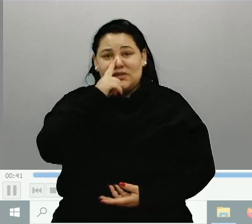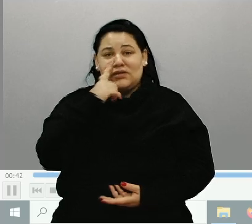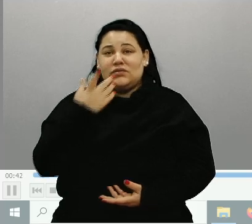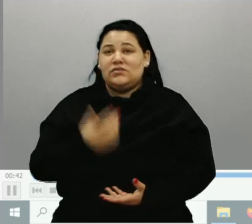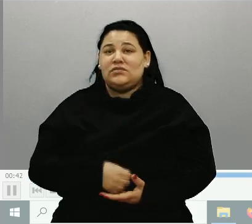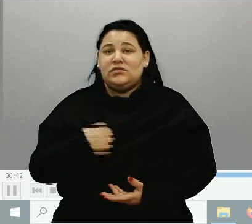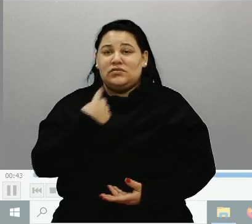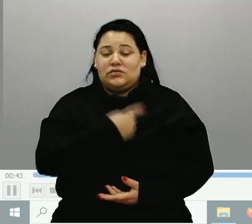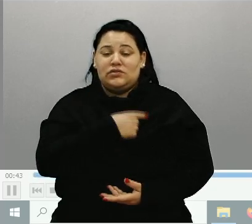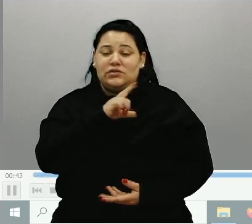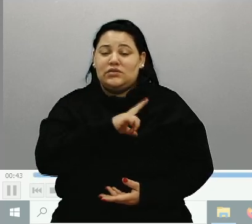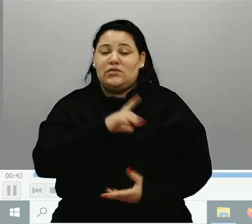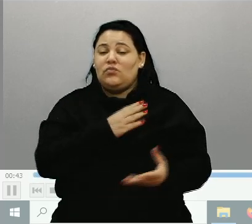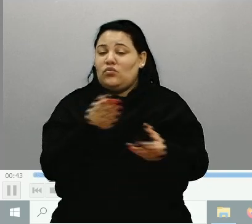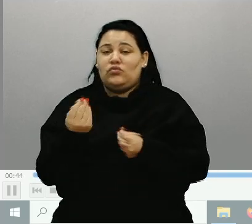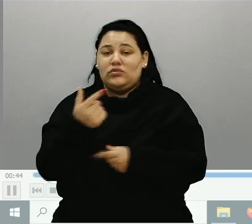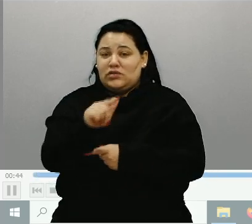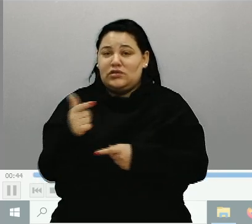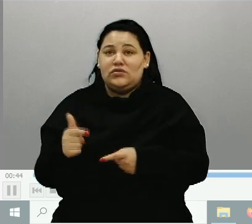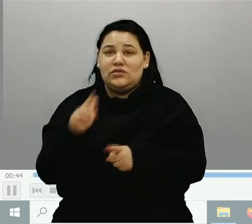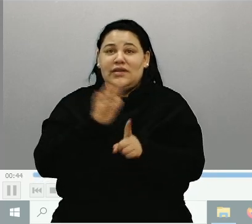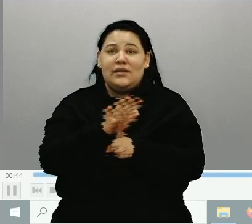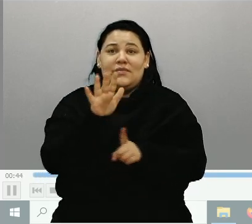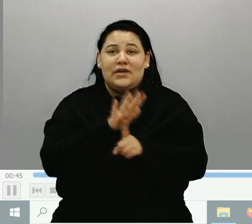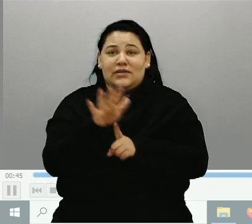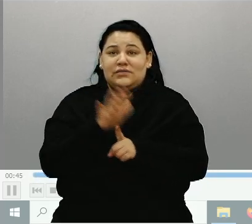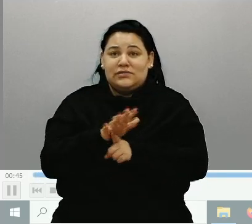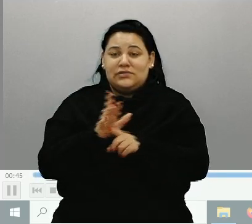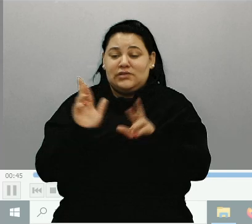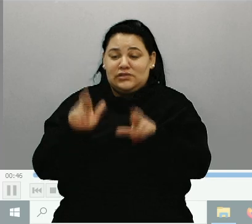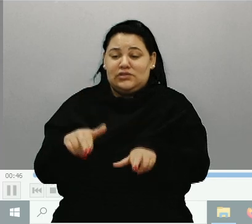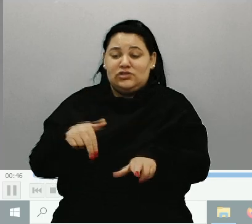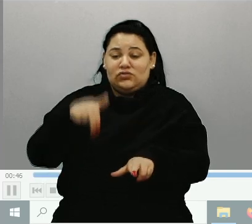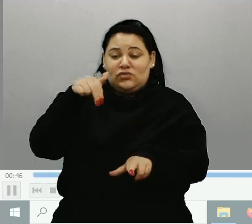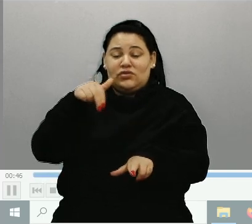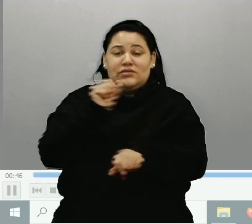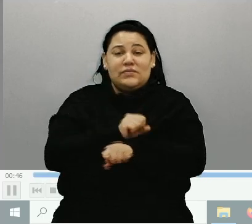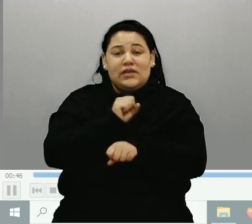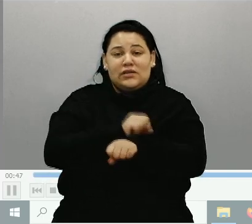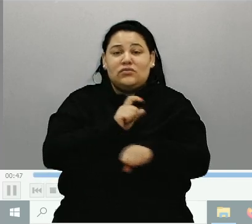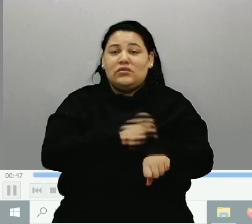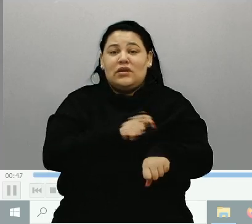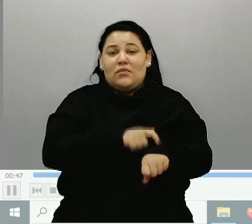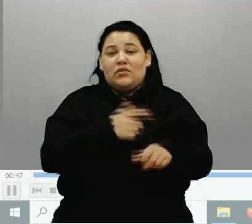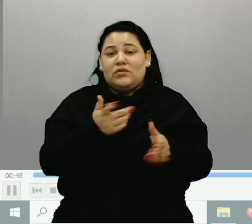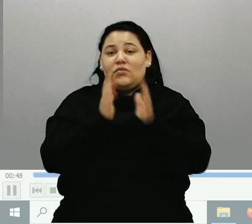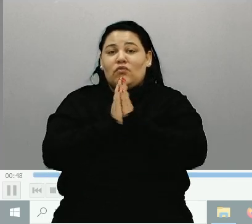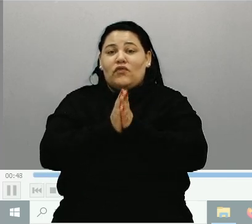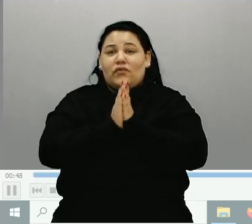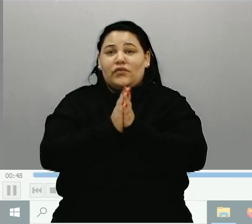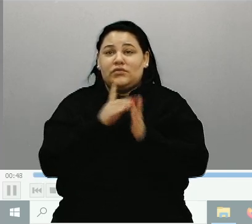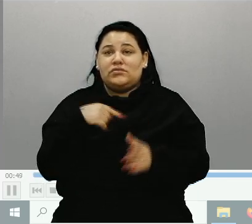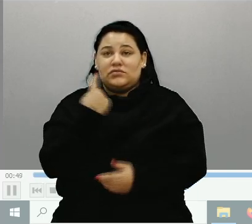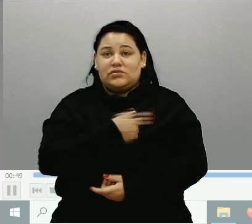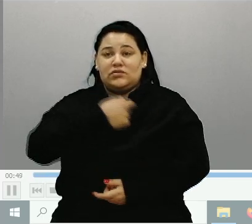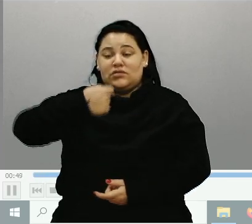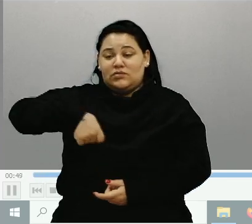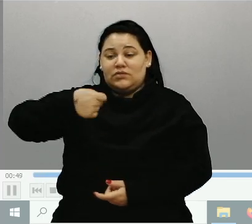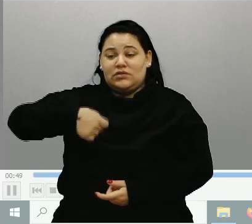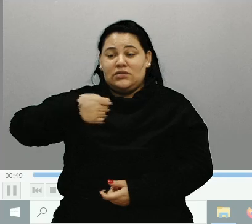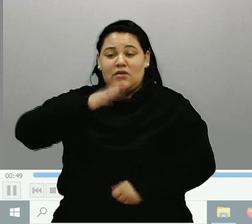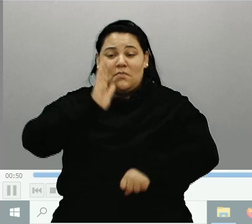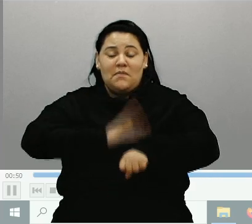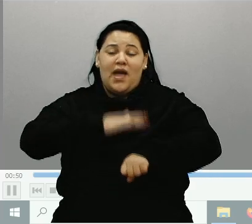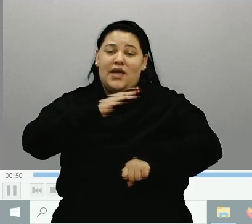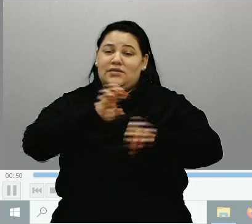temos muitas outras demandas da Zona Norte aguardando a tempo. Então, por favor, nós precisamos de mais